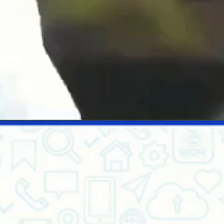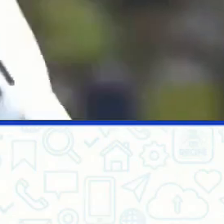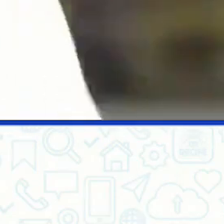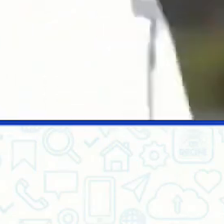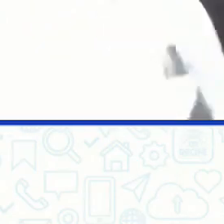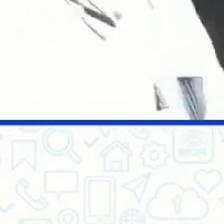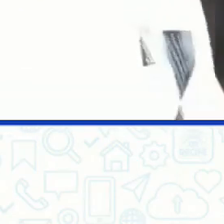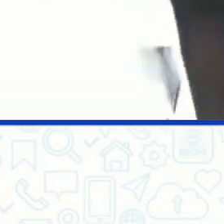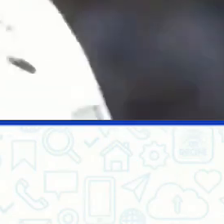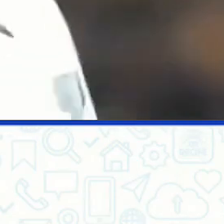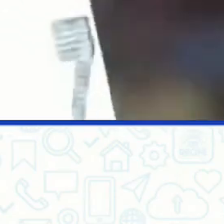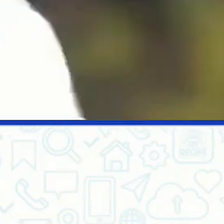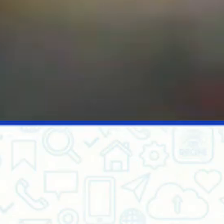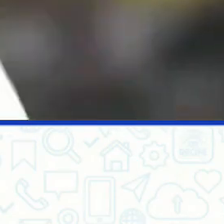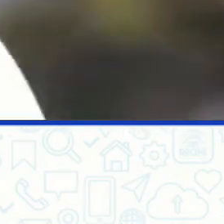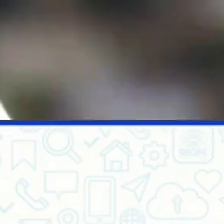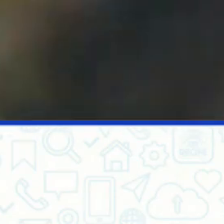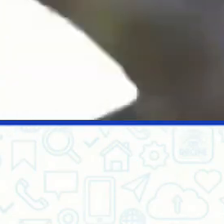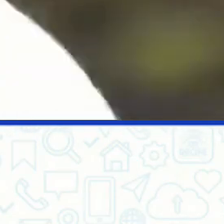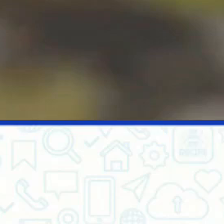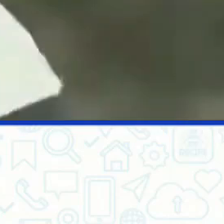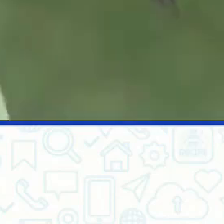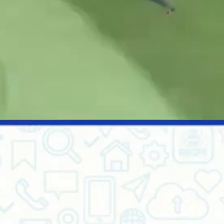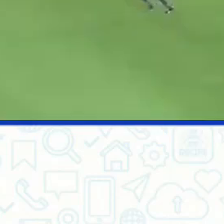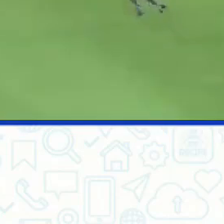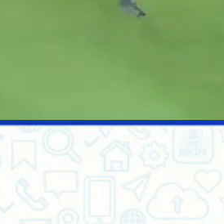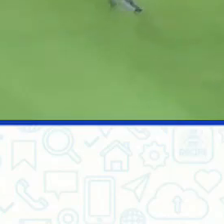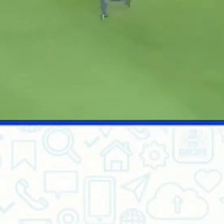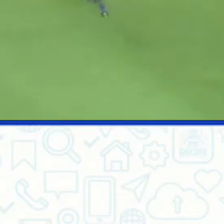defesa. Se desespera por Raul Neville.